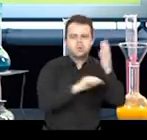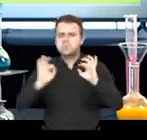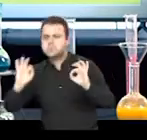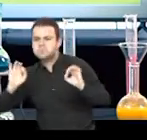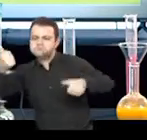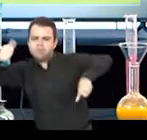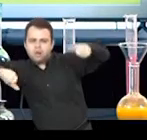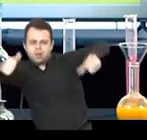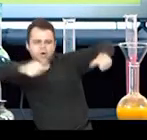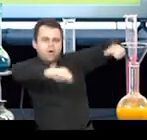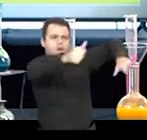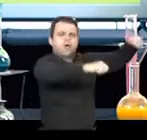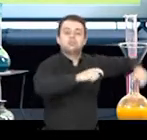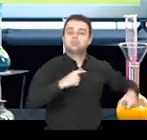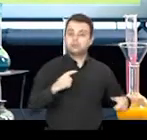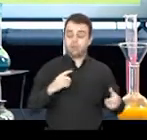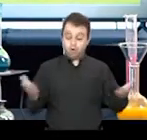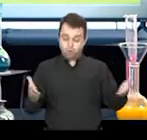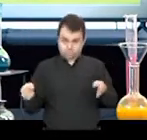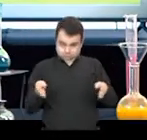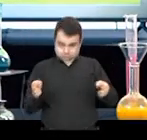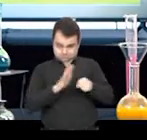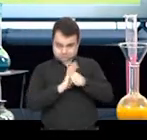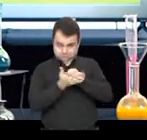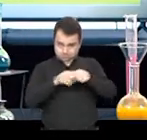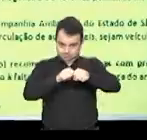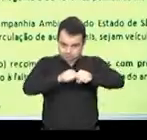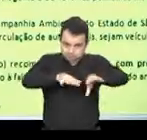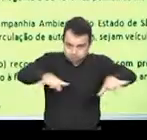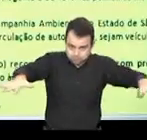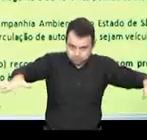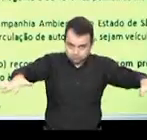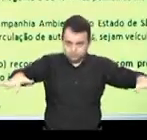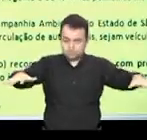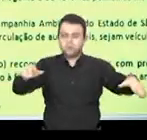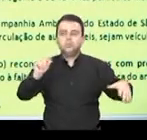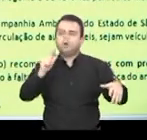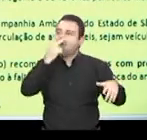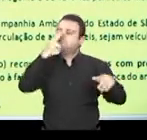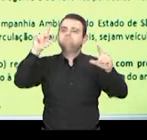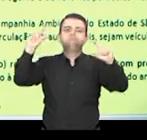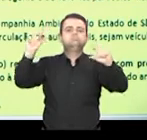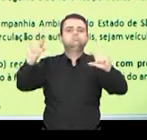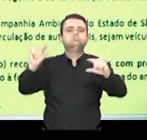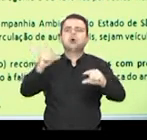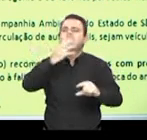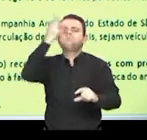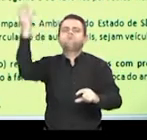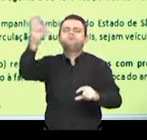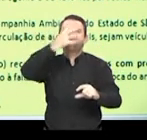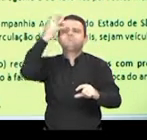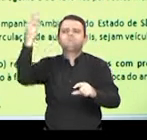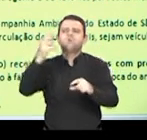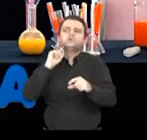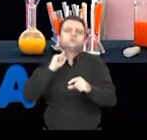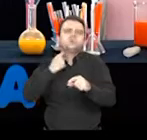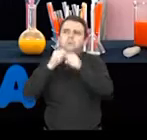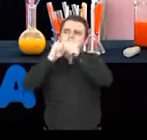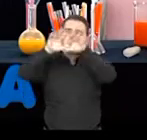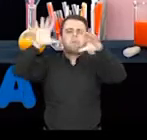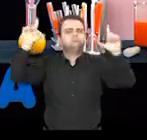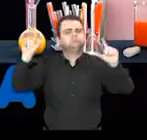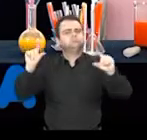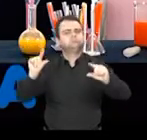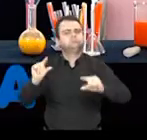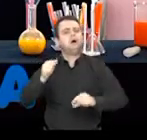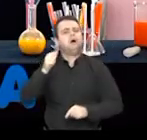ambiente, viu que nessa época de coronavírus houve uma diminuição da poluição do ar. Por que